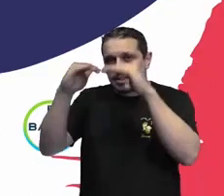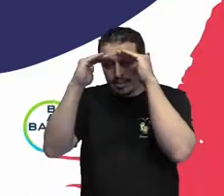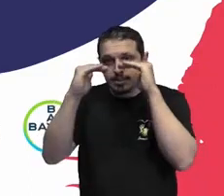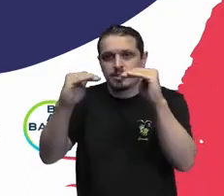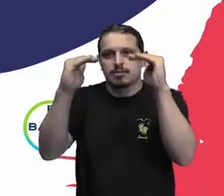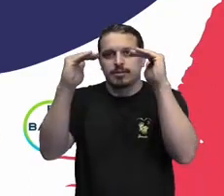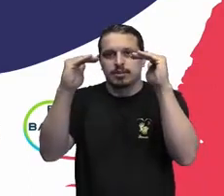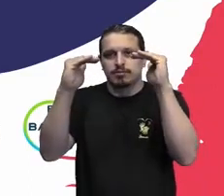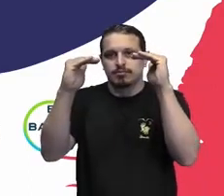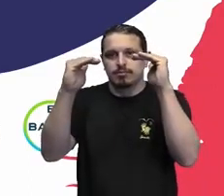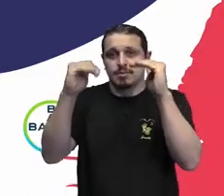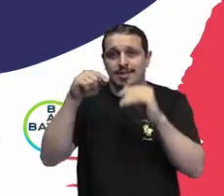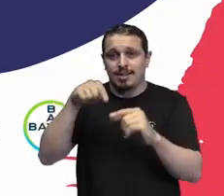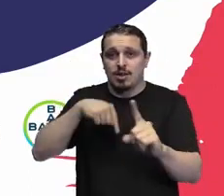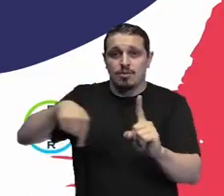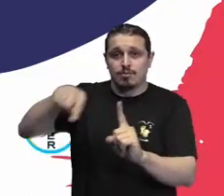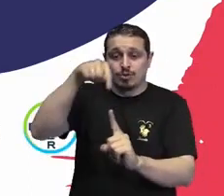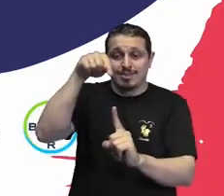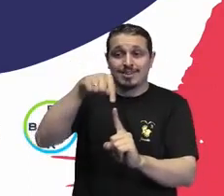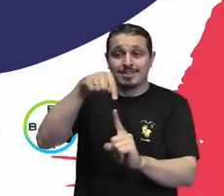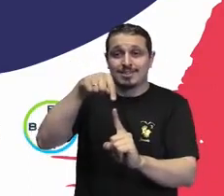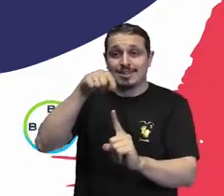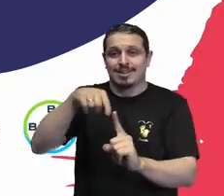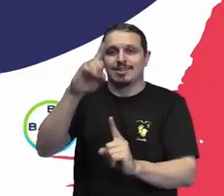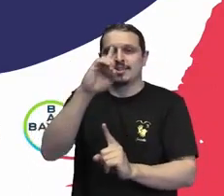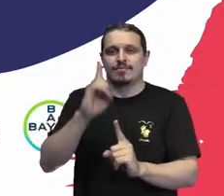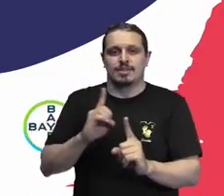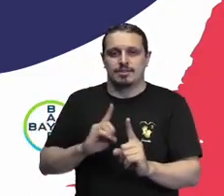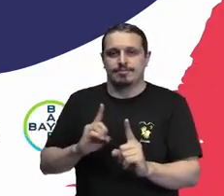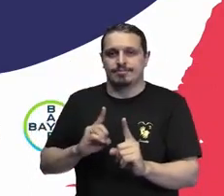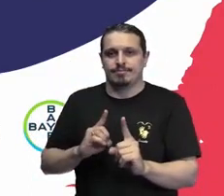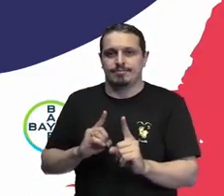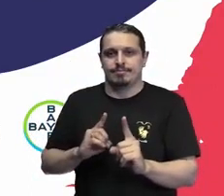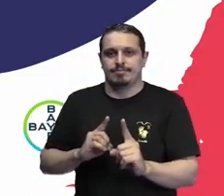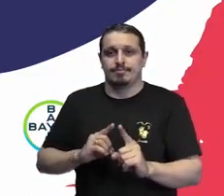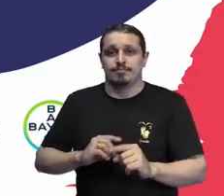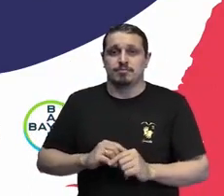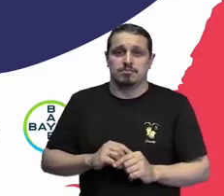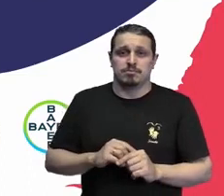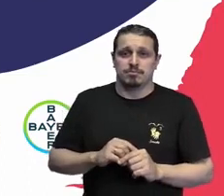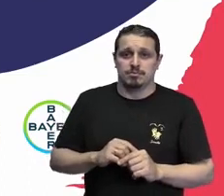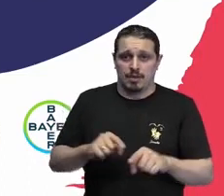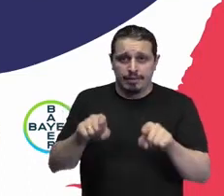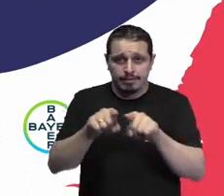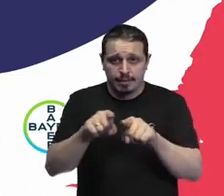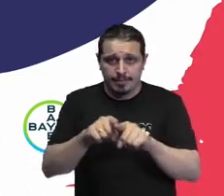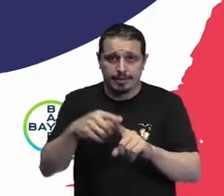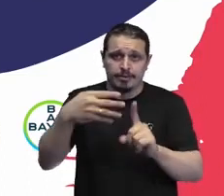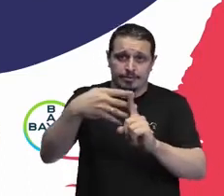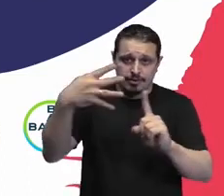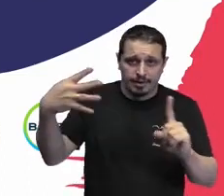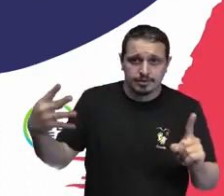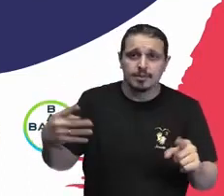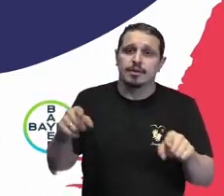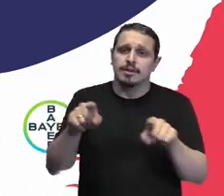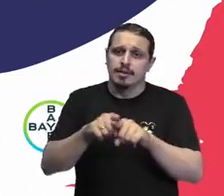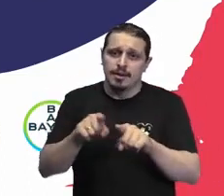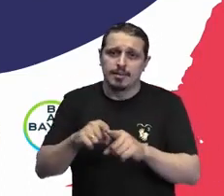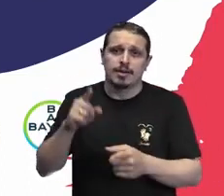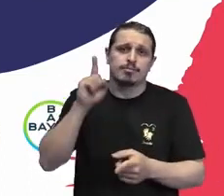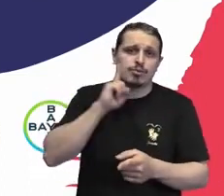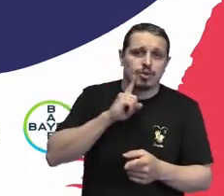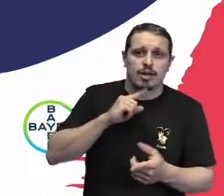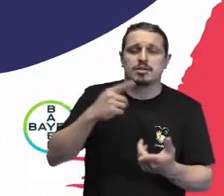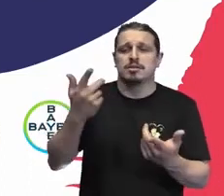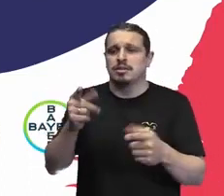no momento de tomar uma decisão, seja na criação de um produto, na disponibilização de um serviço. Então, é importante a gente ter isso em mente, né? Eu preciso